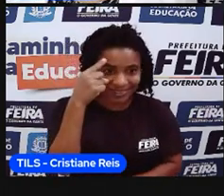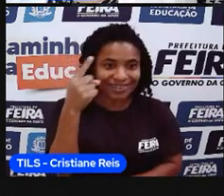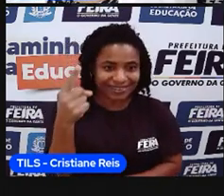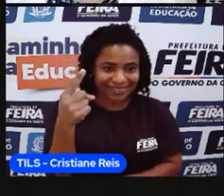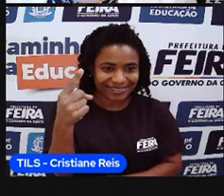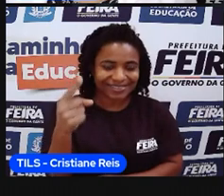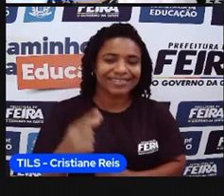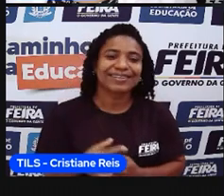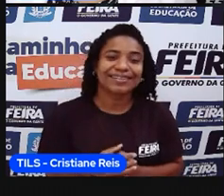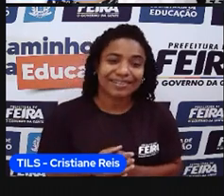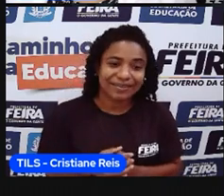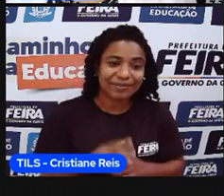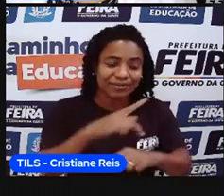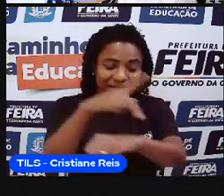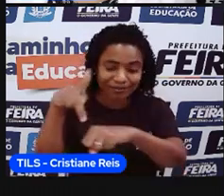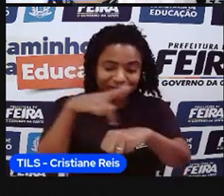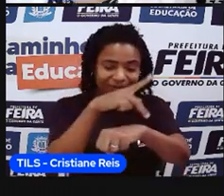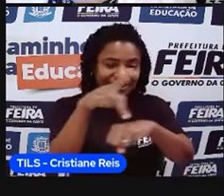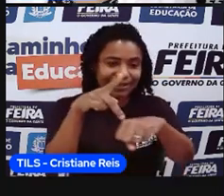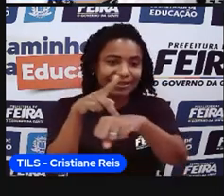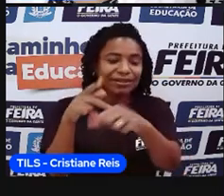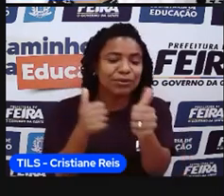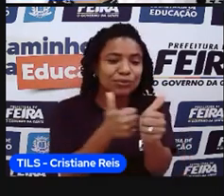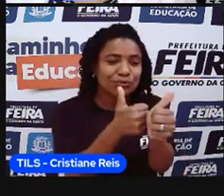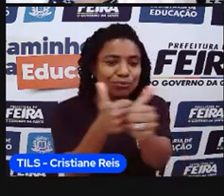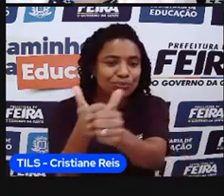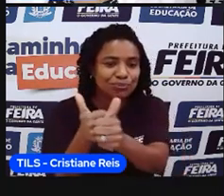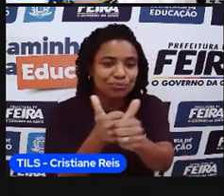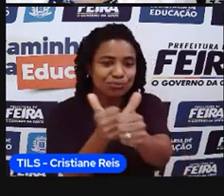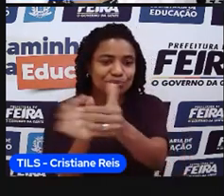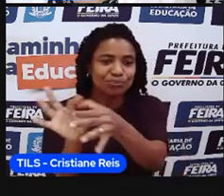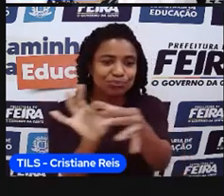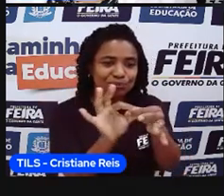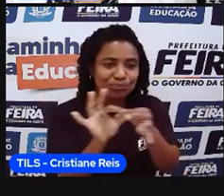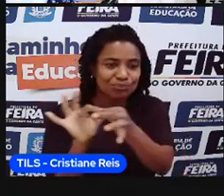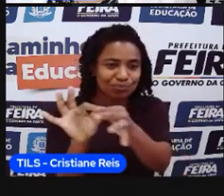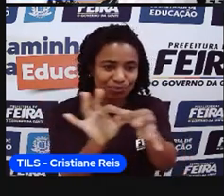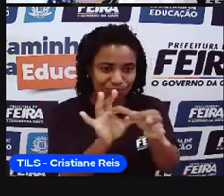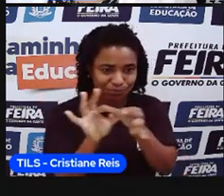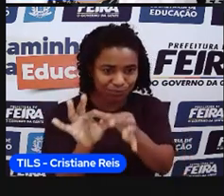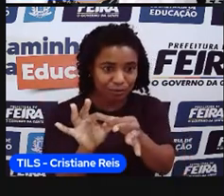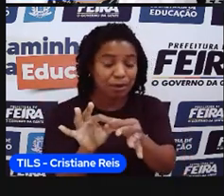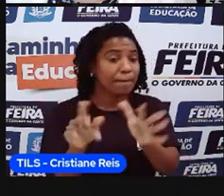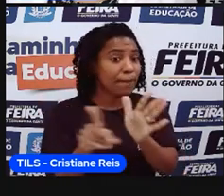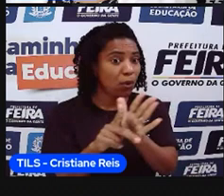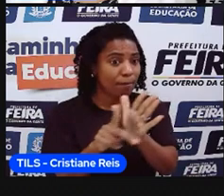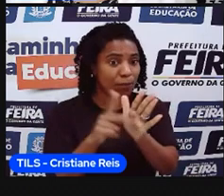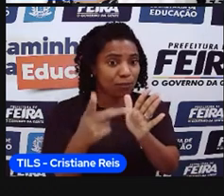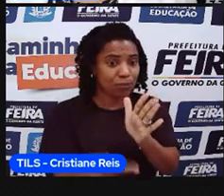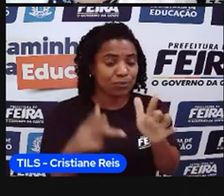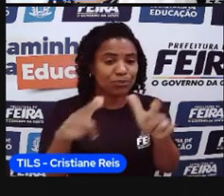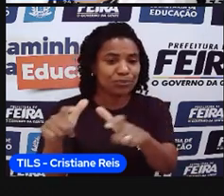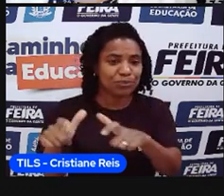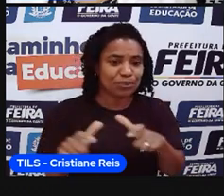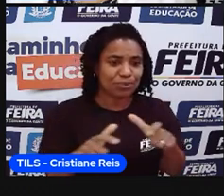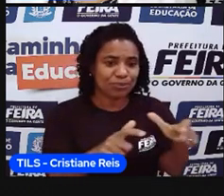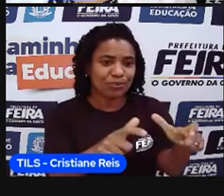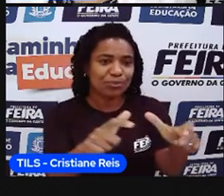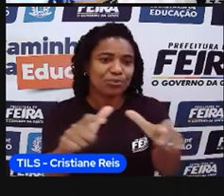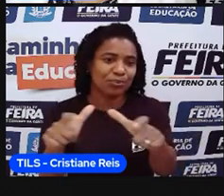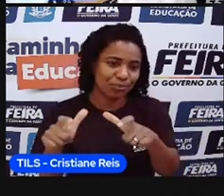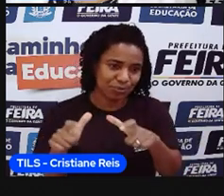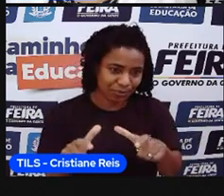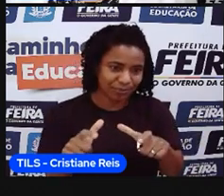países que fazem fronteira são ligados, né, são totalmente aqui ligados, né, no nosso território, gente tem toda uma